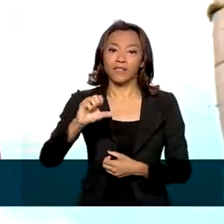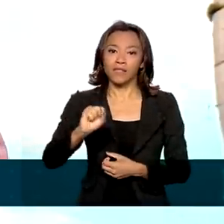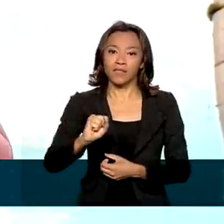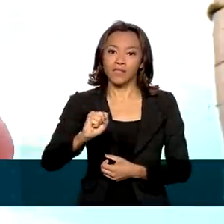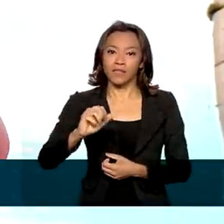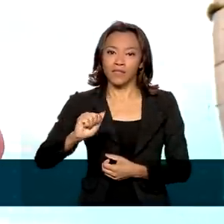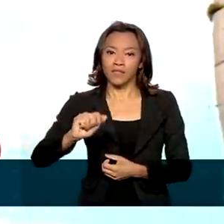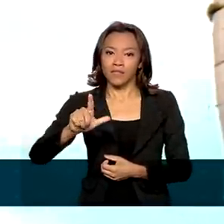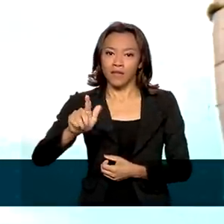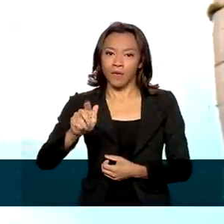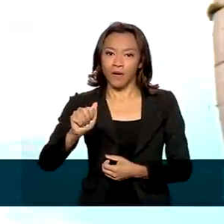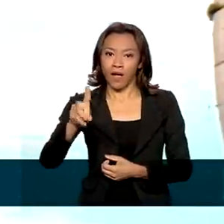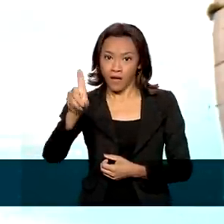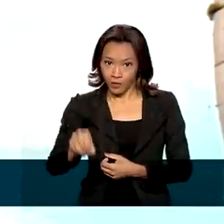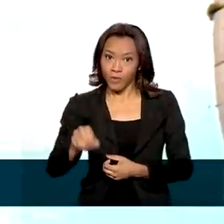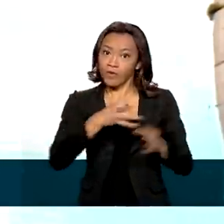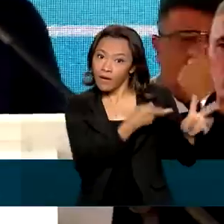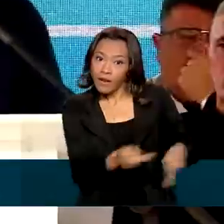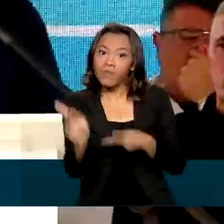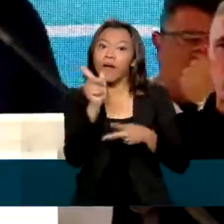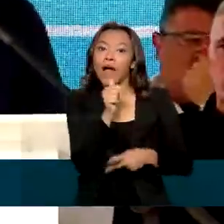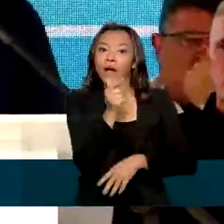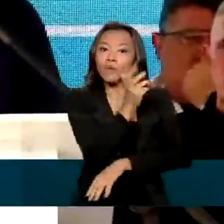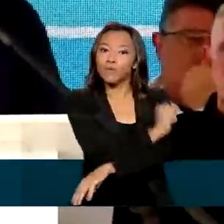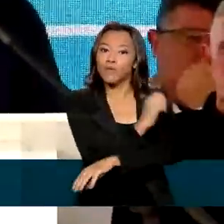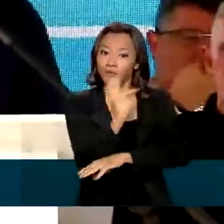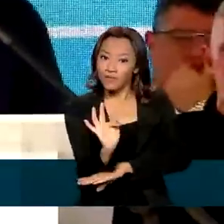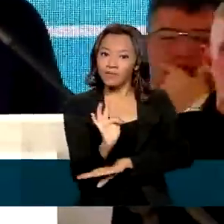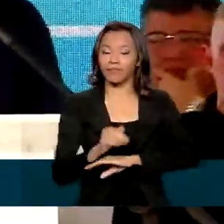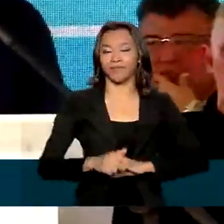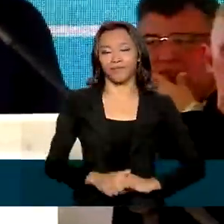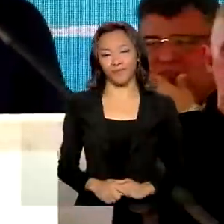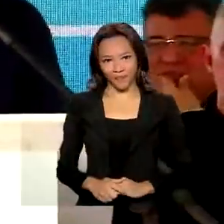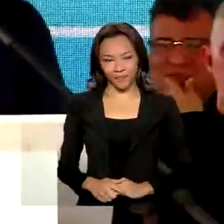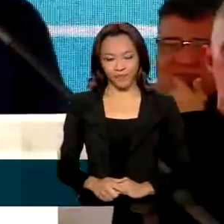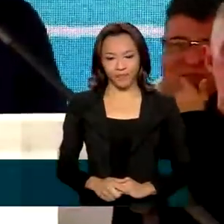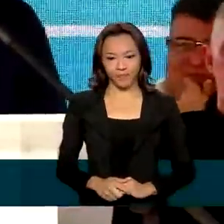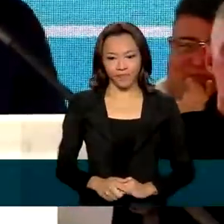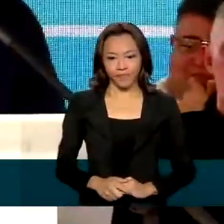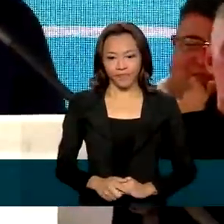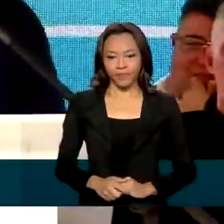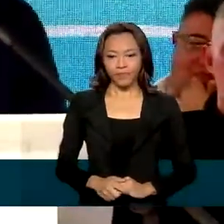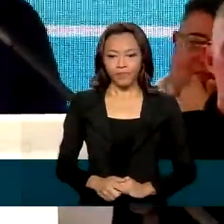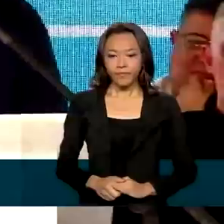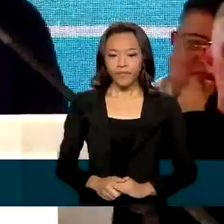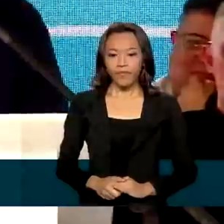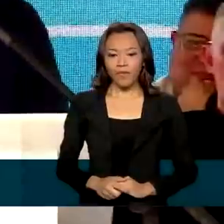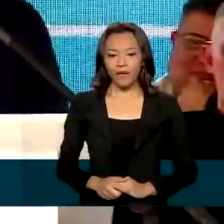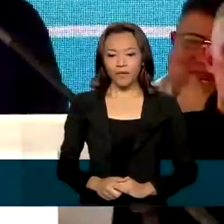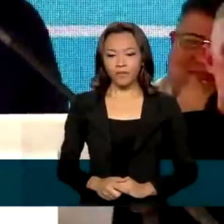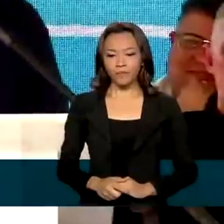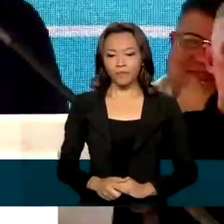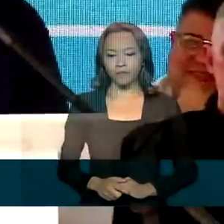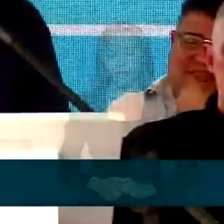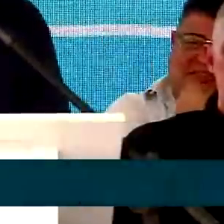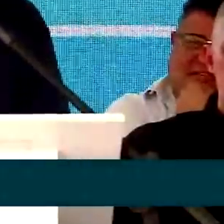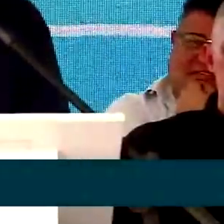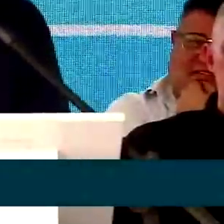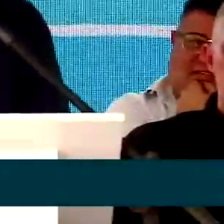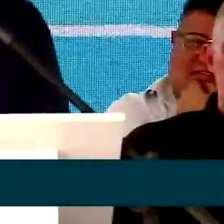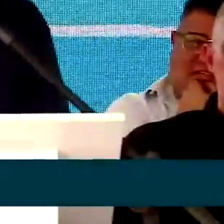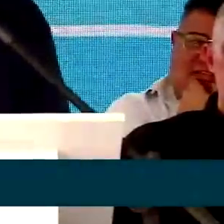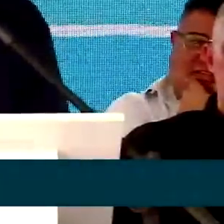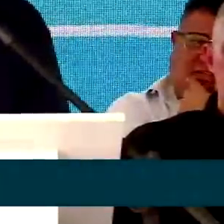a água do Rio São Francisco para cá. O canal do Salgado, uma obra de 600 milhões de reais, vai beneficiar